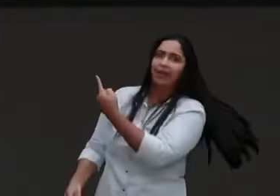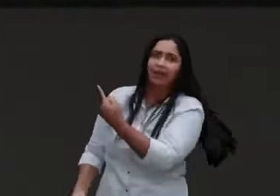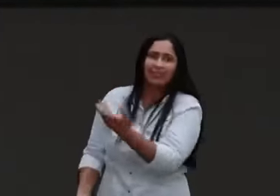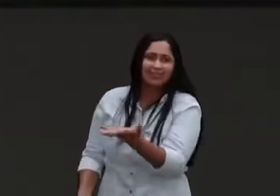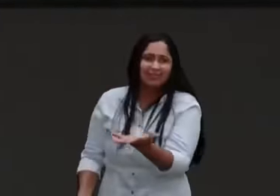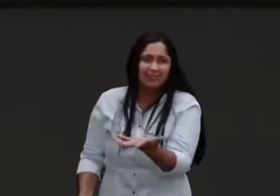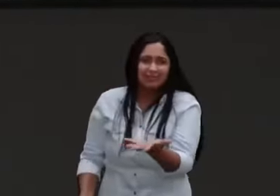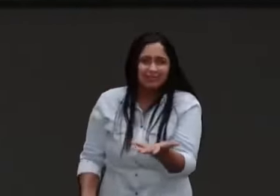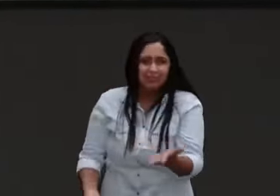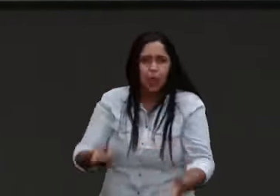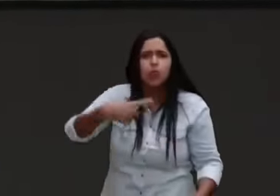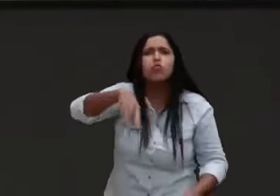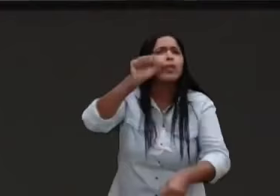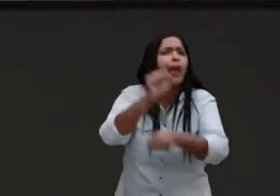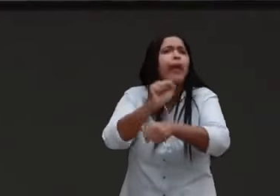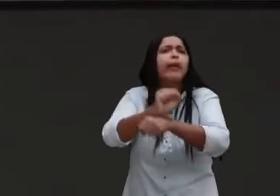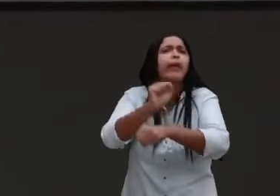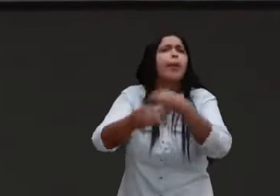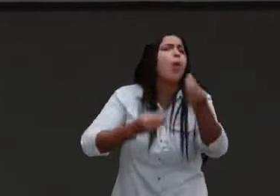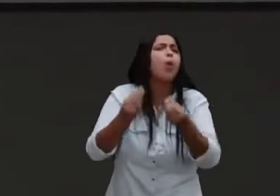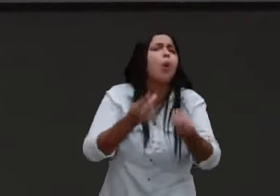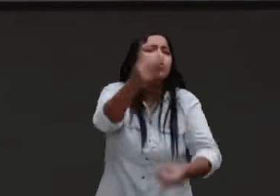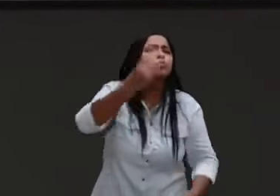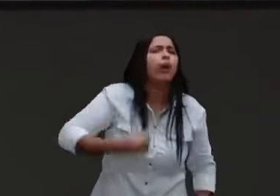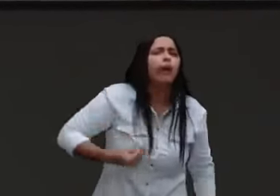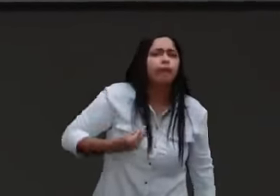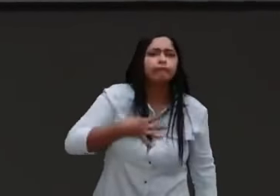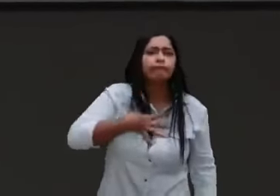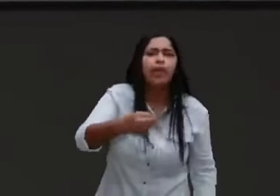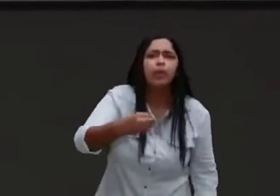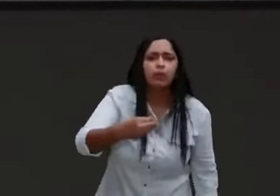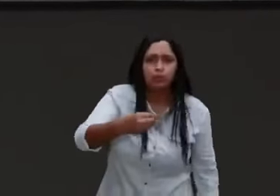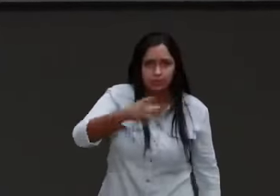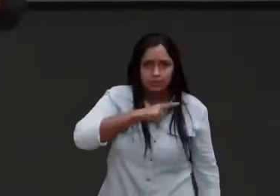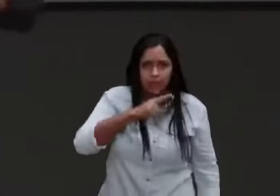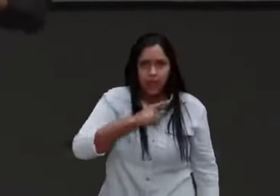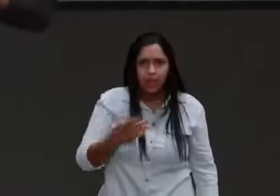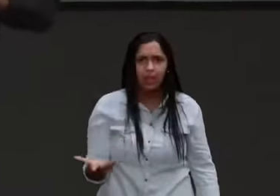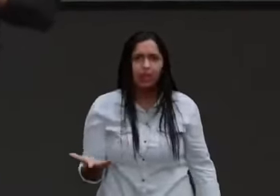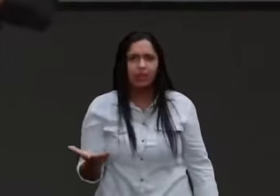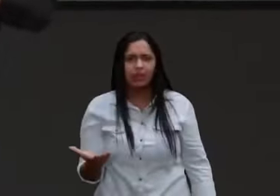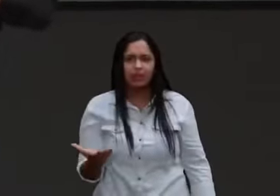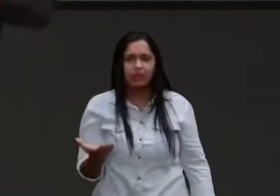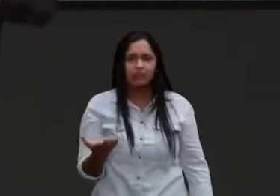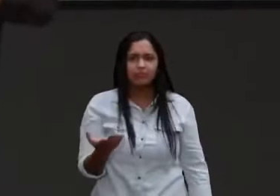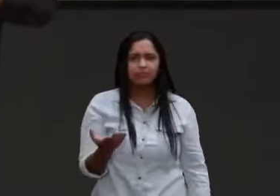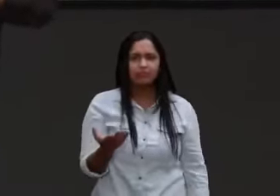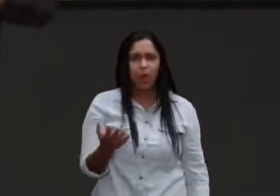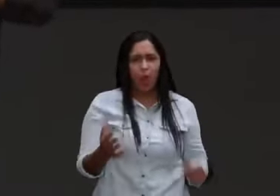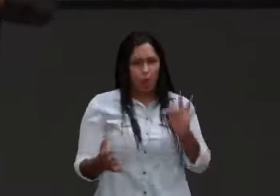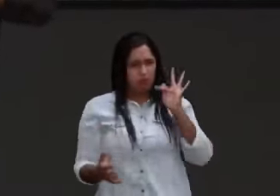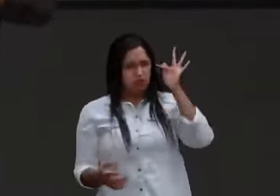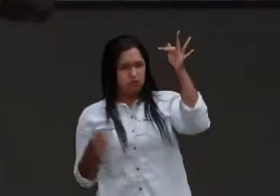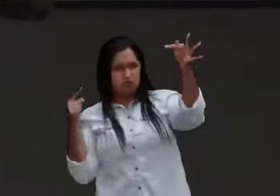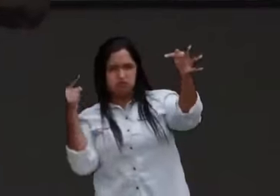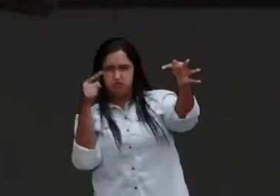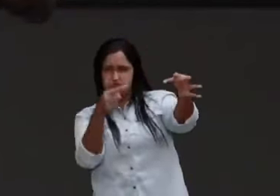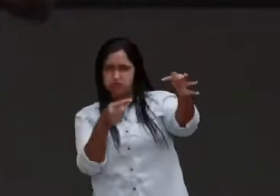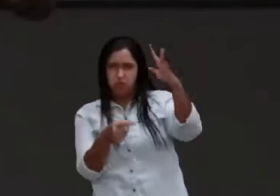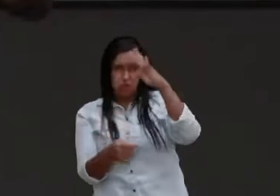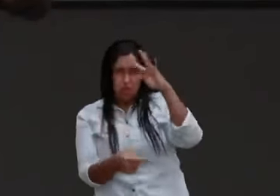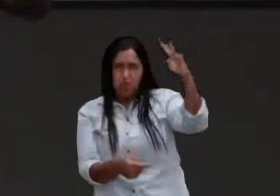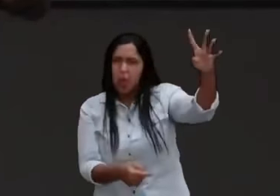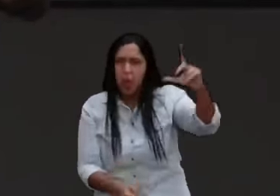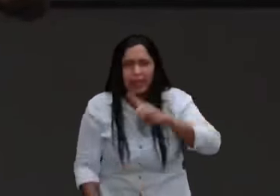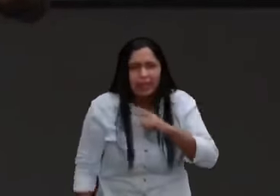você tem alguma expectativa na vida dos seus filhos? Sim ou não? Não, a bota no mundo e vai se ferrar, vai